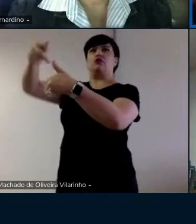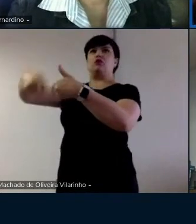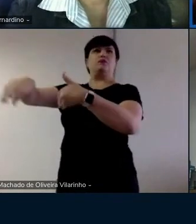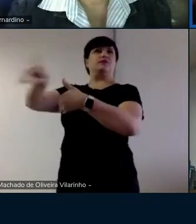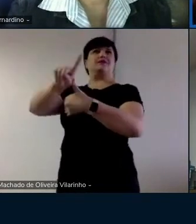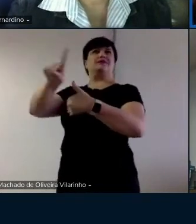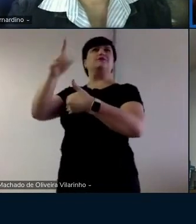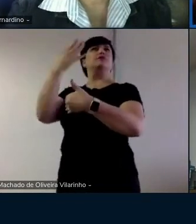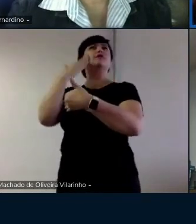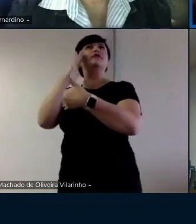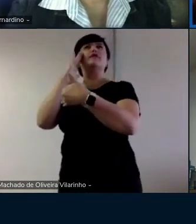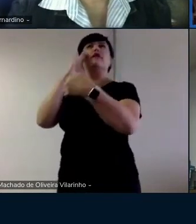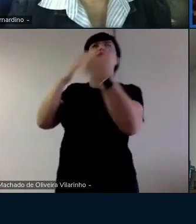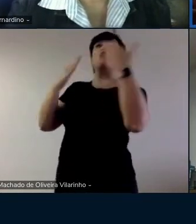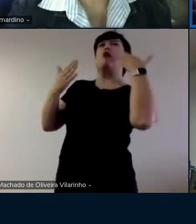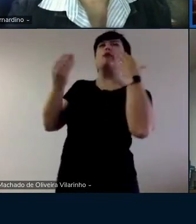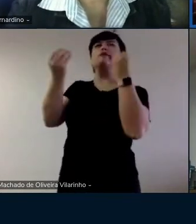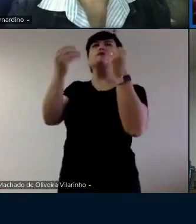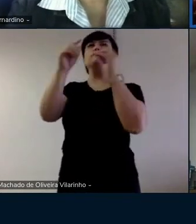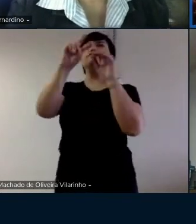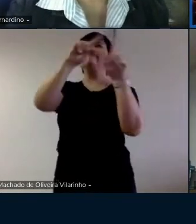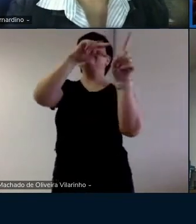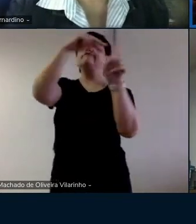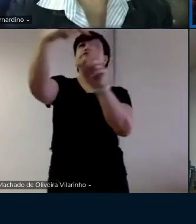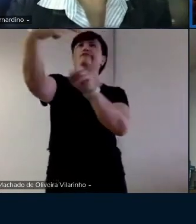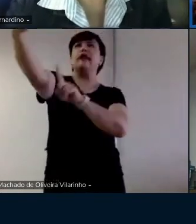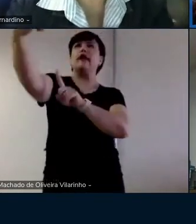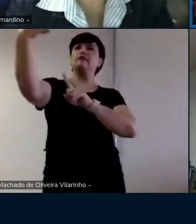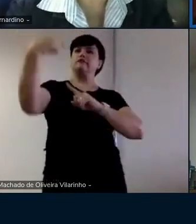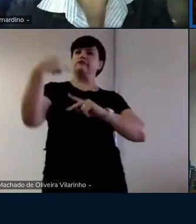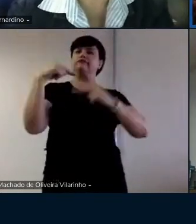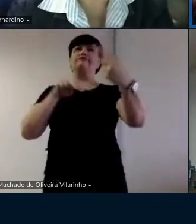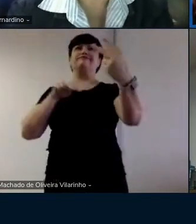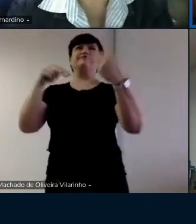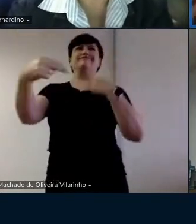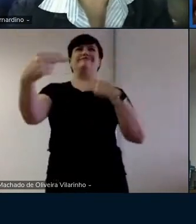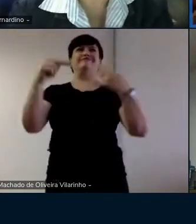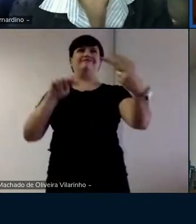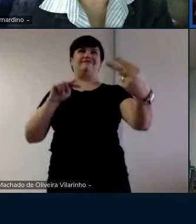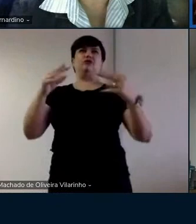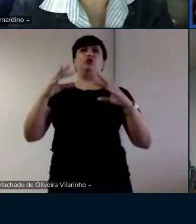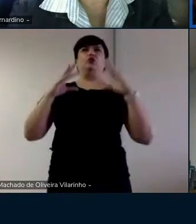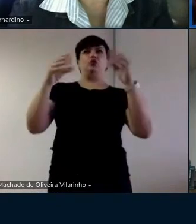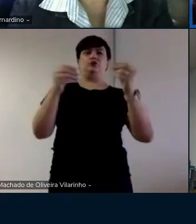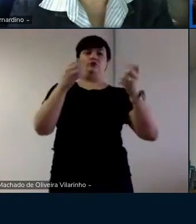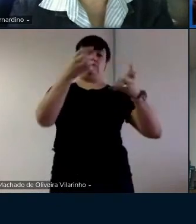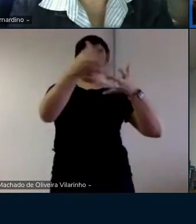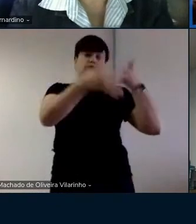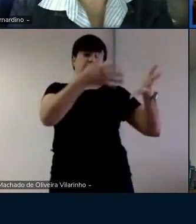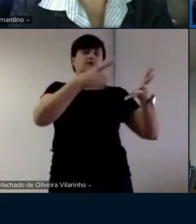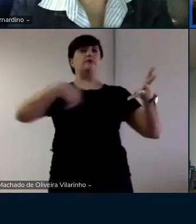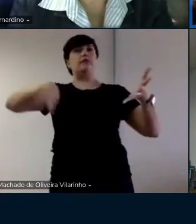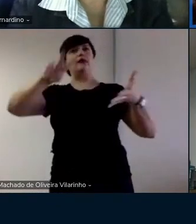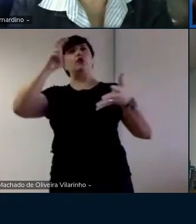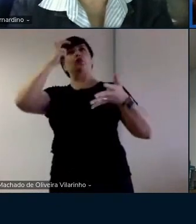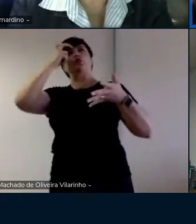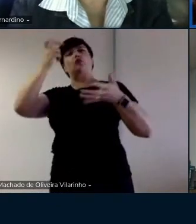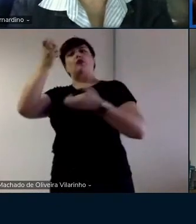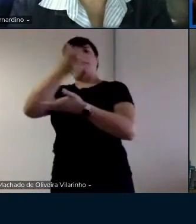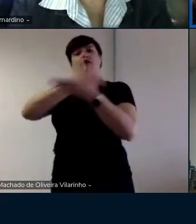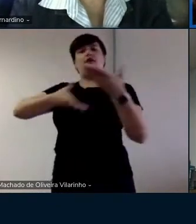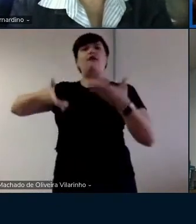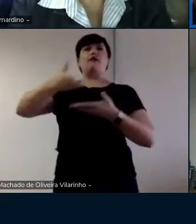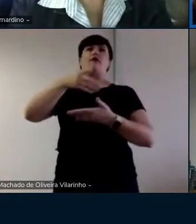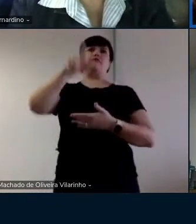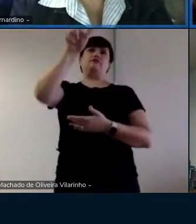e se fazer entender melhor, entender melhor a perspectiva do surdo, tanto quanto a língua de sinais, quanto a cultura sendo um